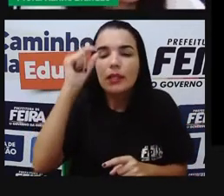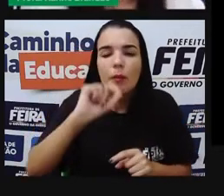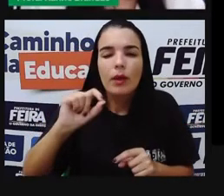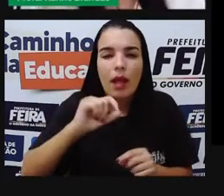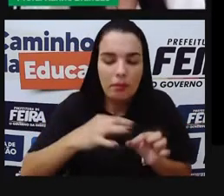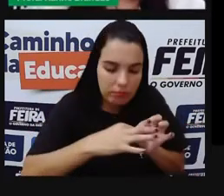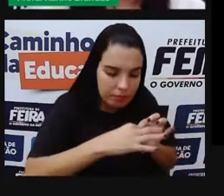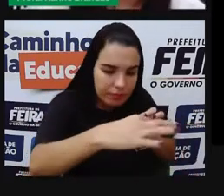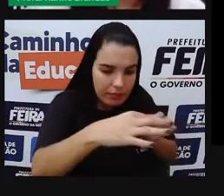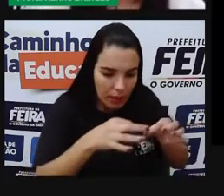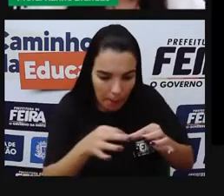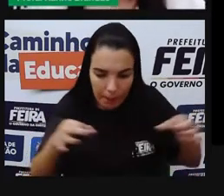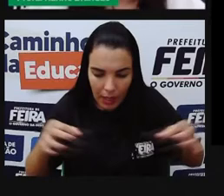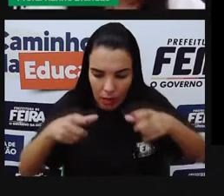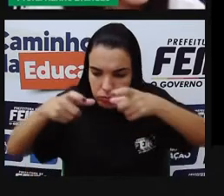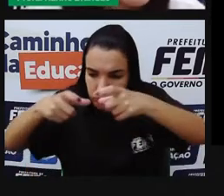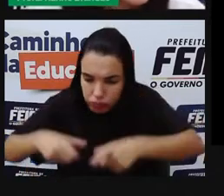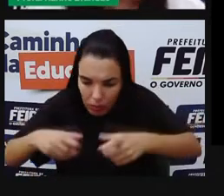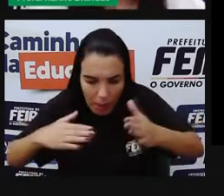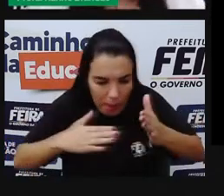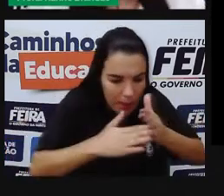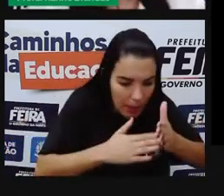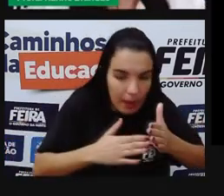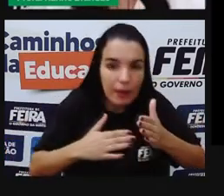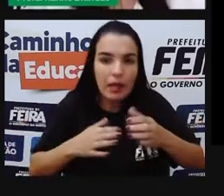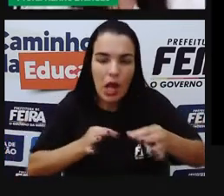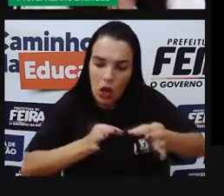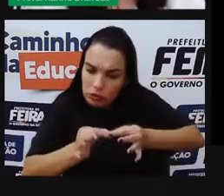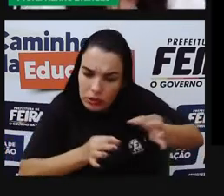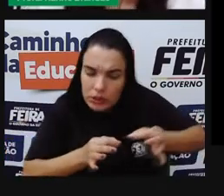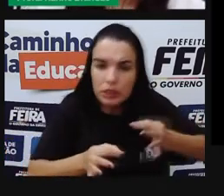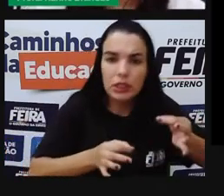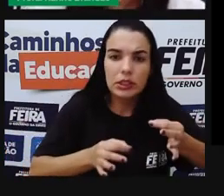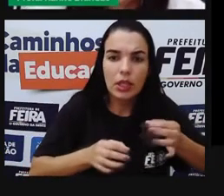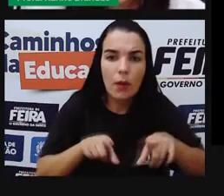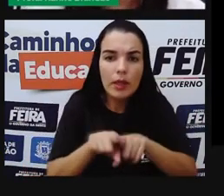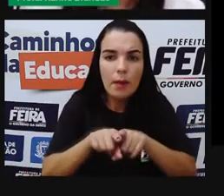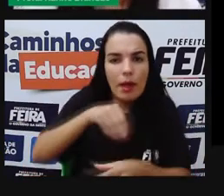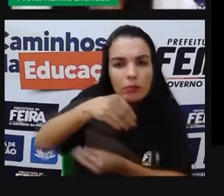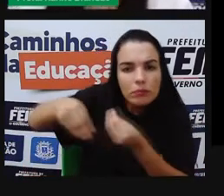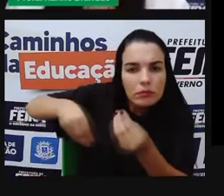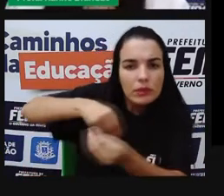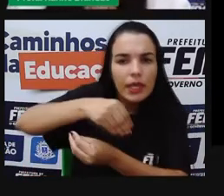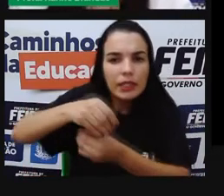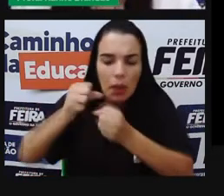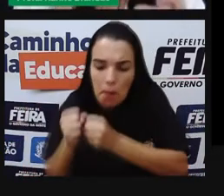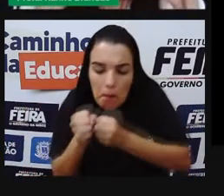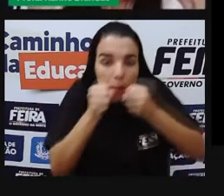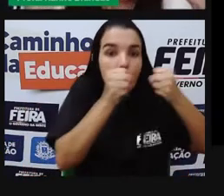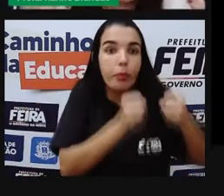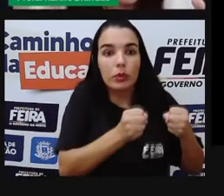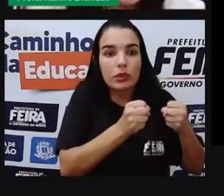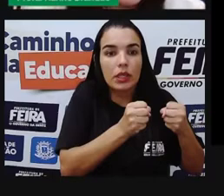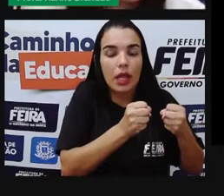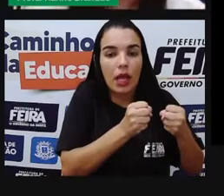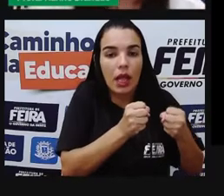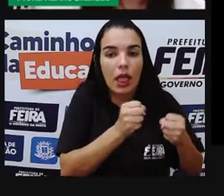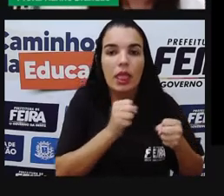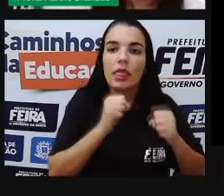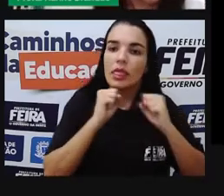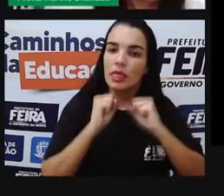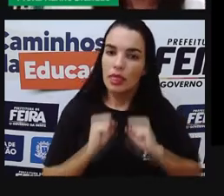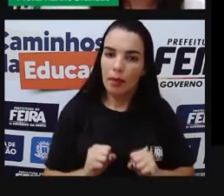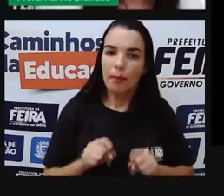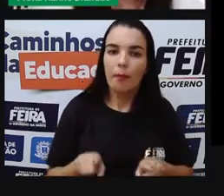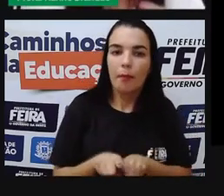delimitado, em organização, em manutenção, em relações de poder, a gente também pode trazer essa dimensão